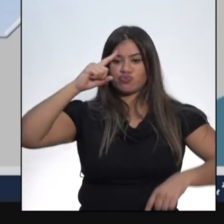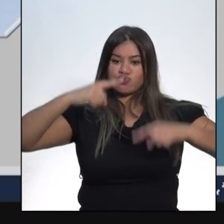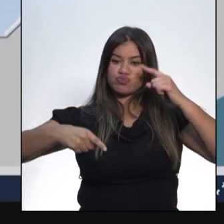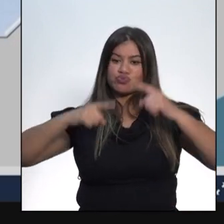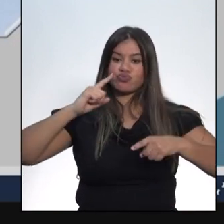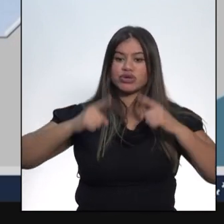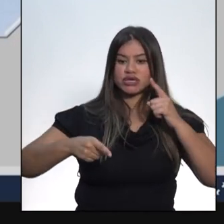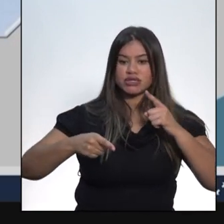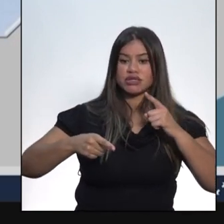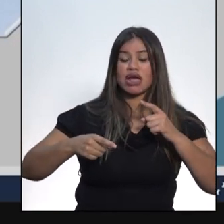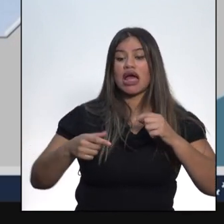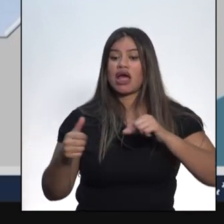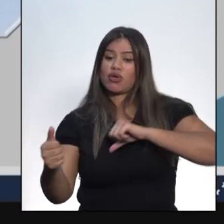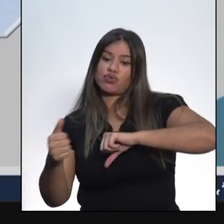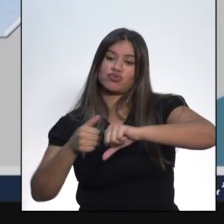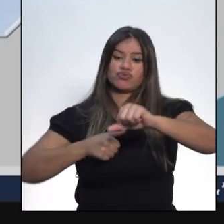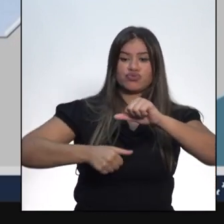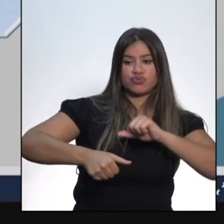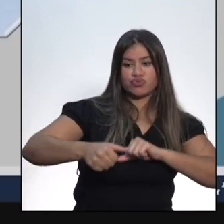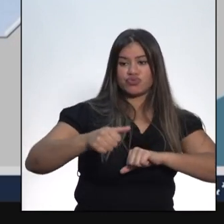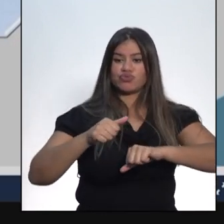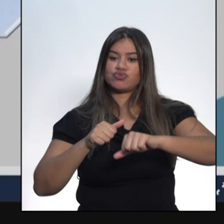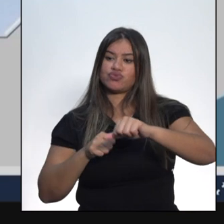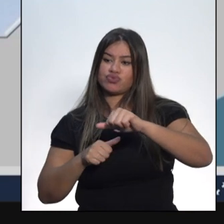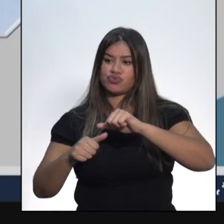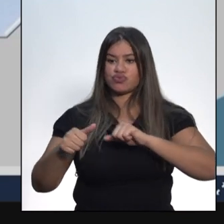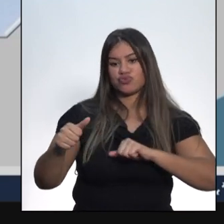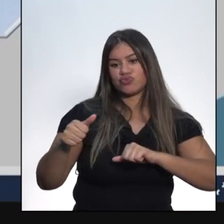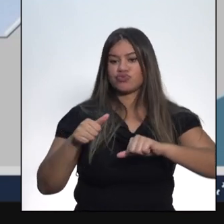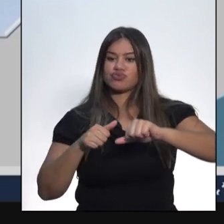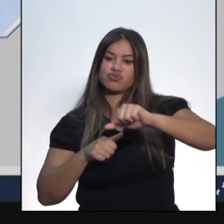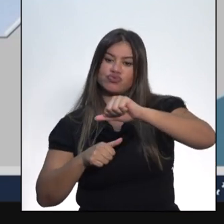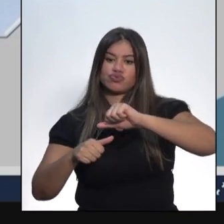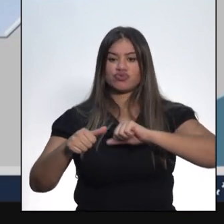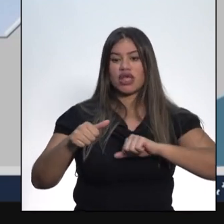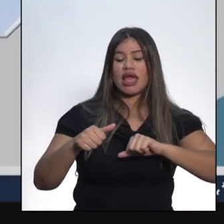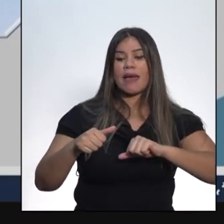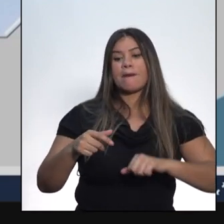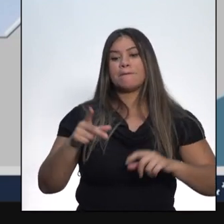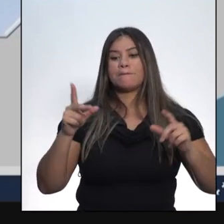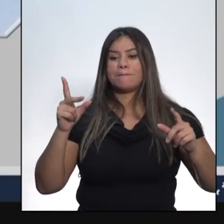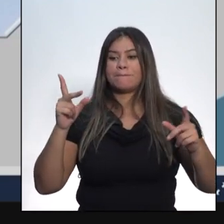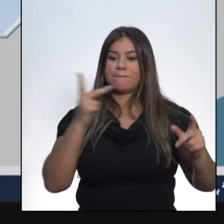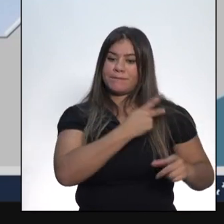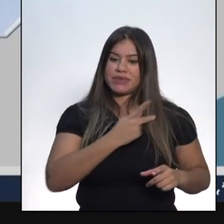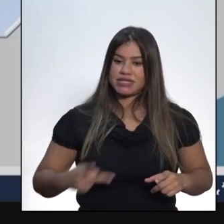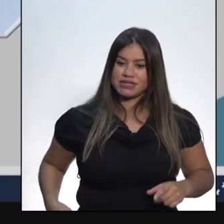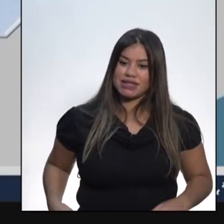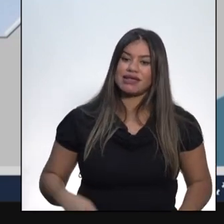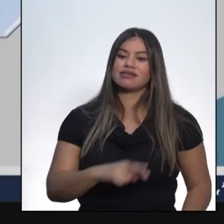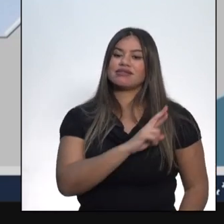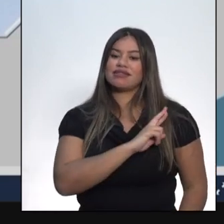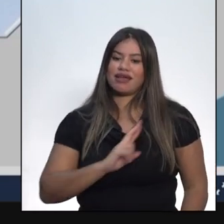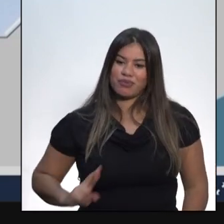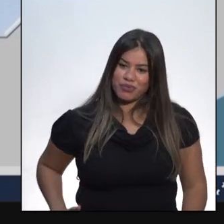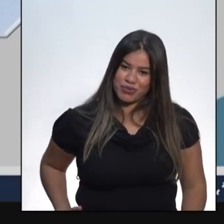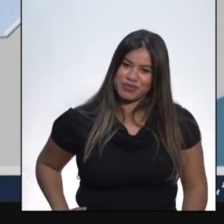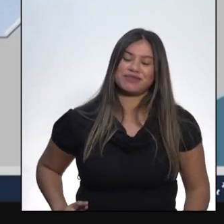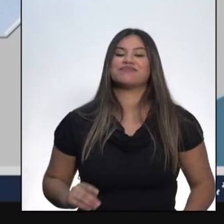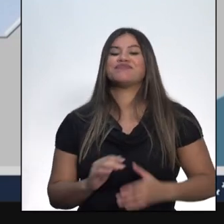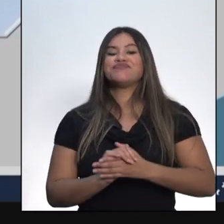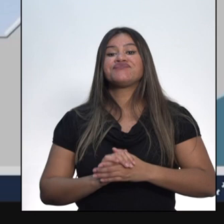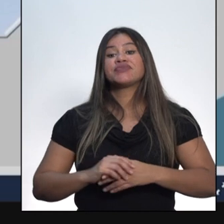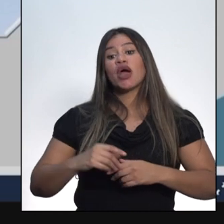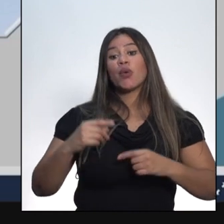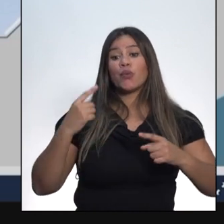ficavam se revezando no posto de presidência da República. Minas Gerais e São Paulo eram os maiores produtores